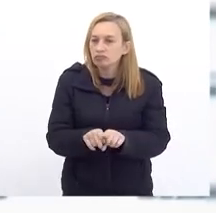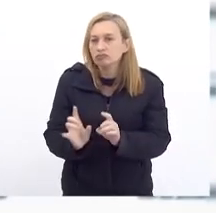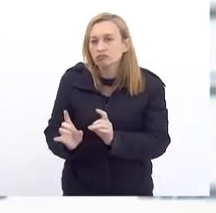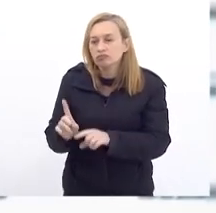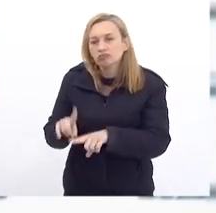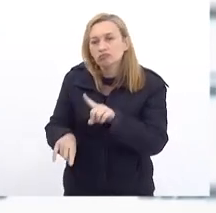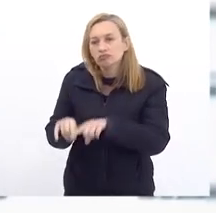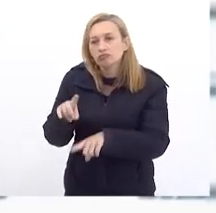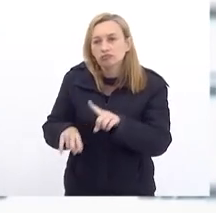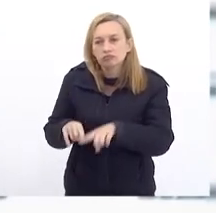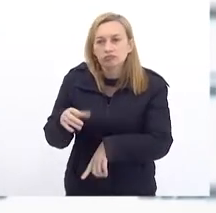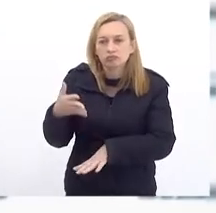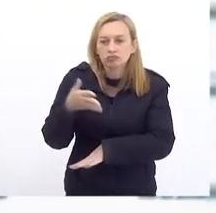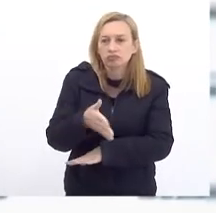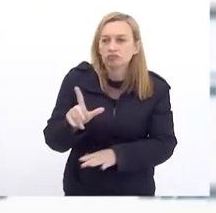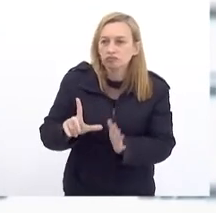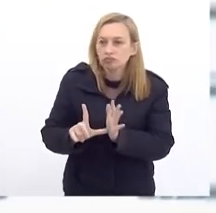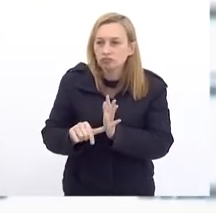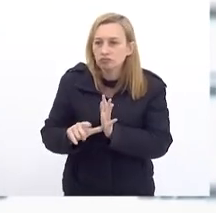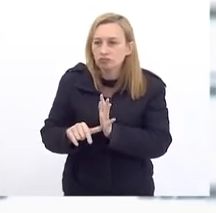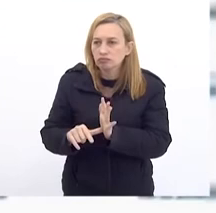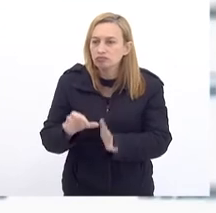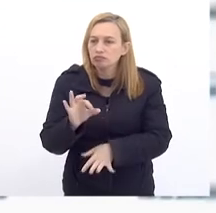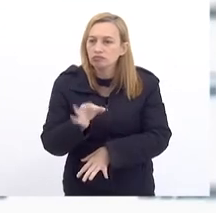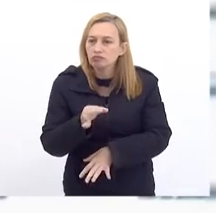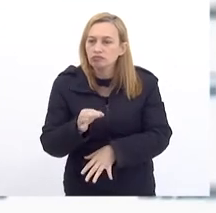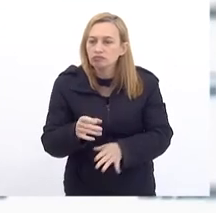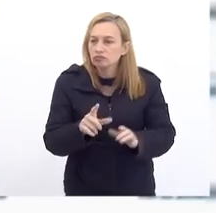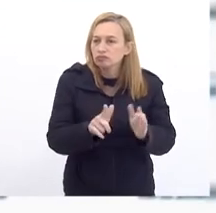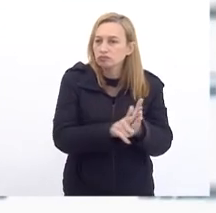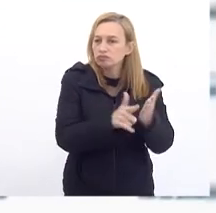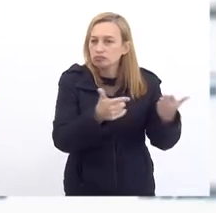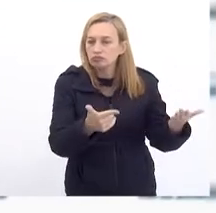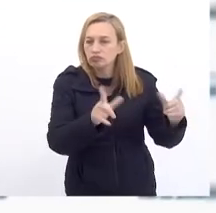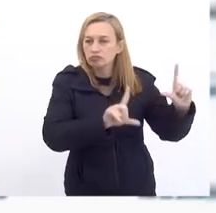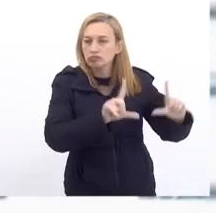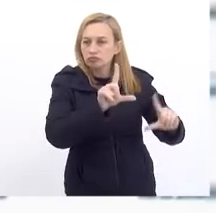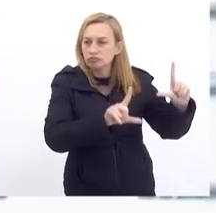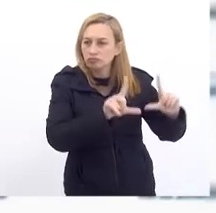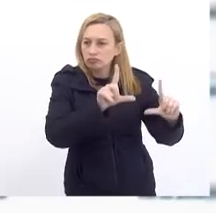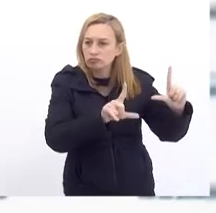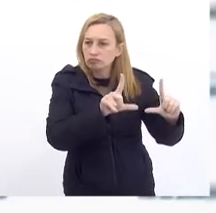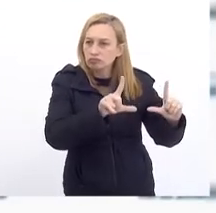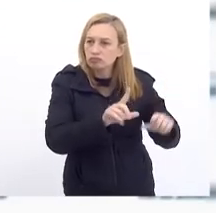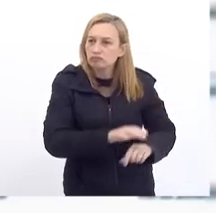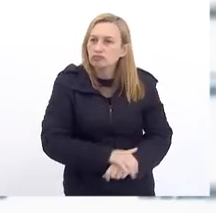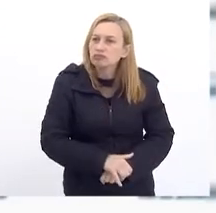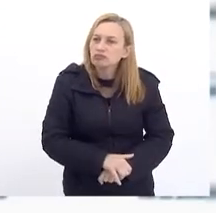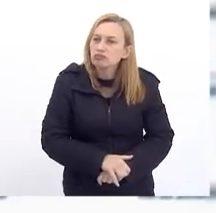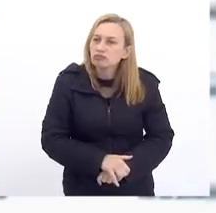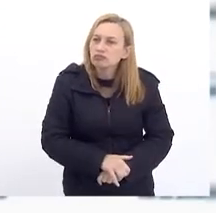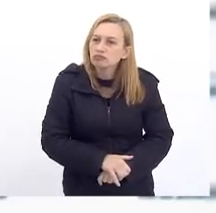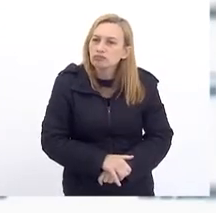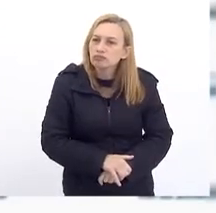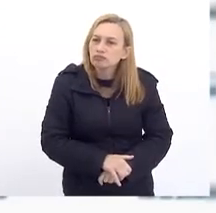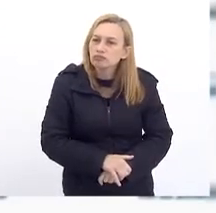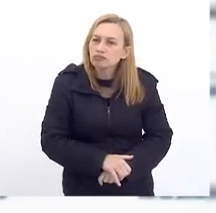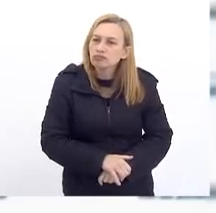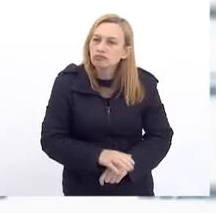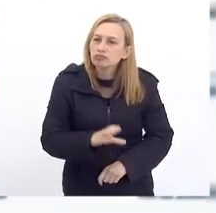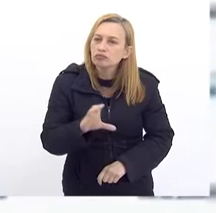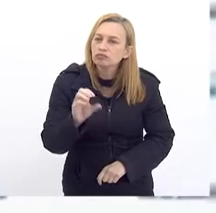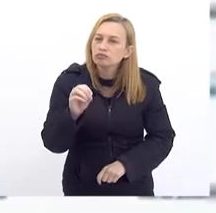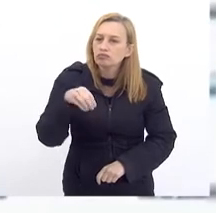Estão chegando Com bastante atraso Recentemente Saiu uma matéria Até na televisão A questão questão Dos containers